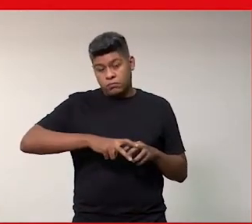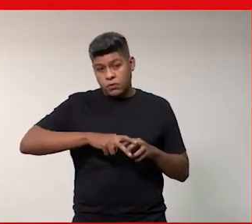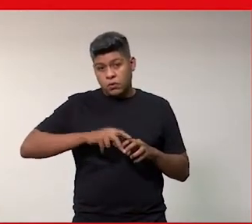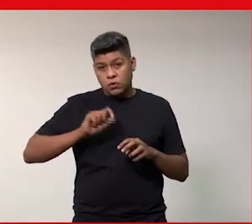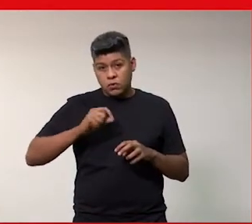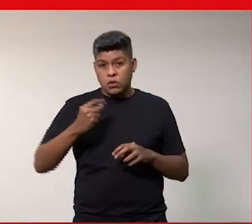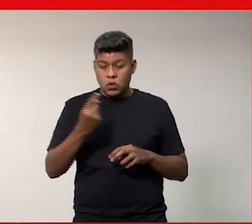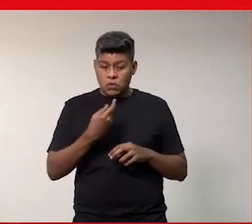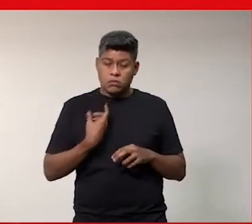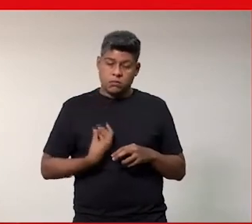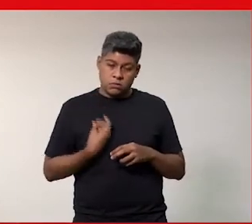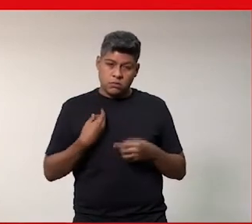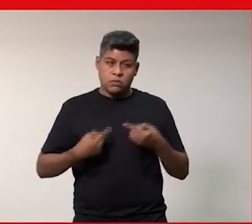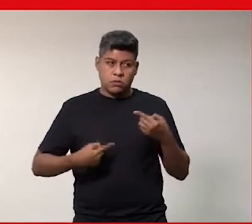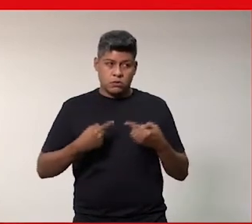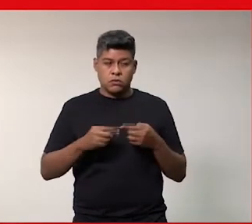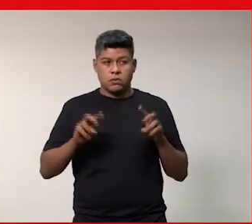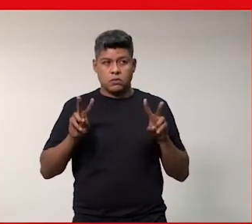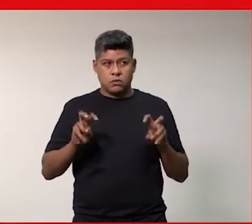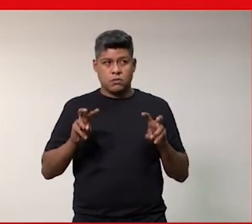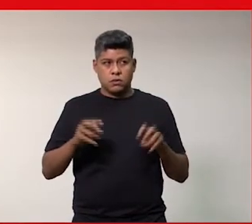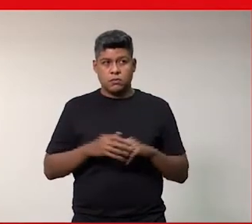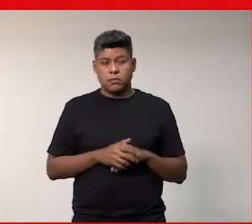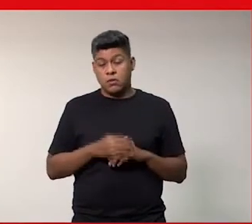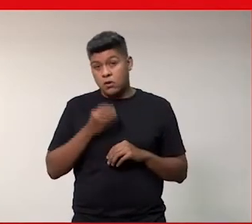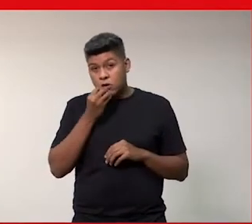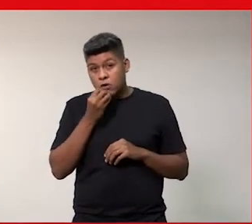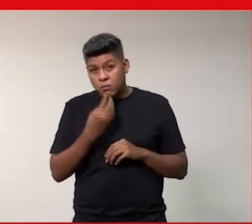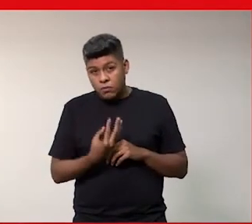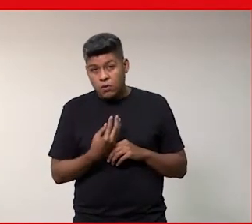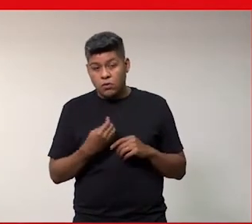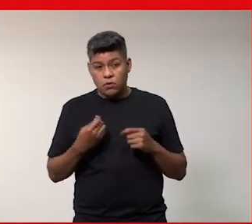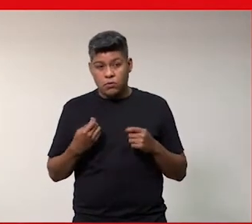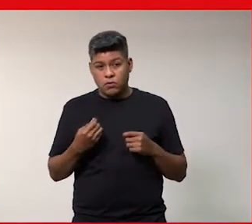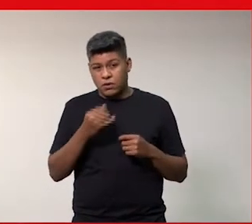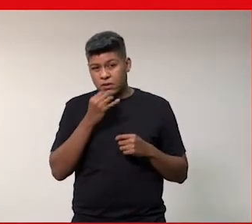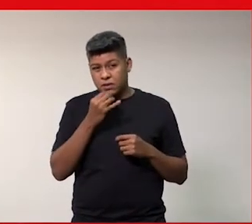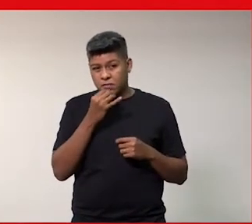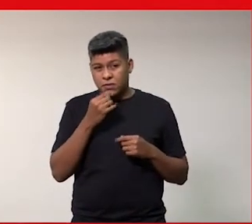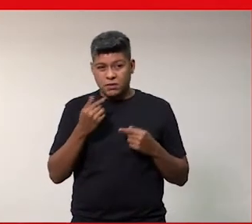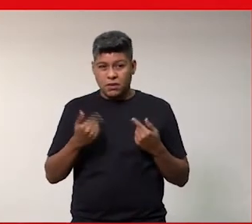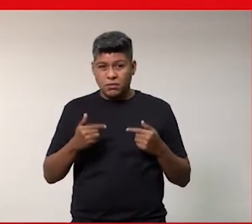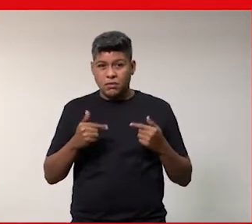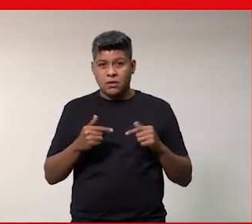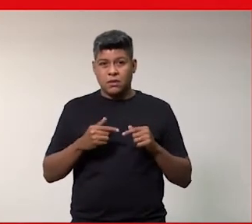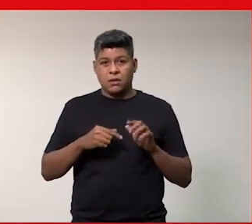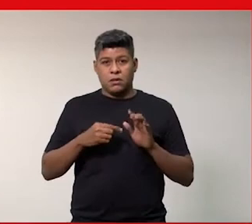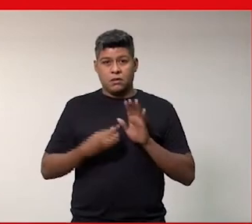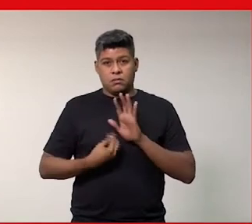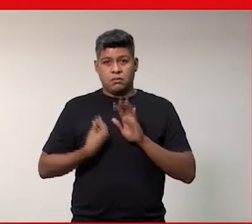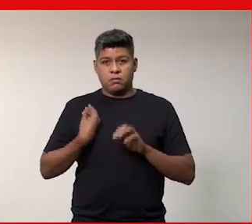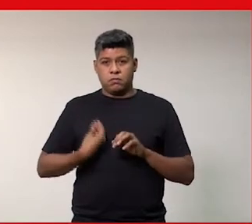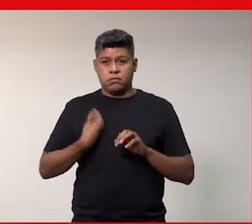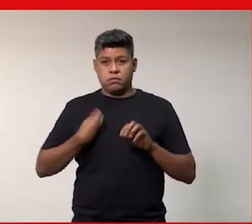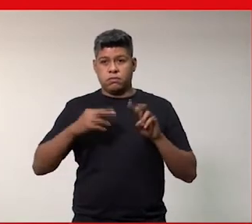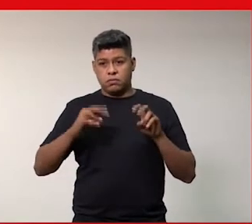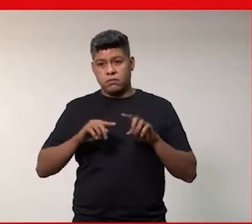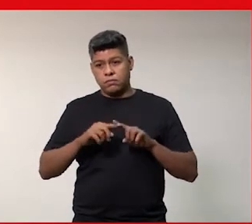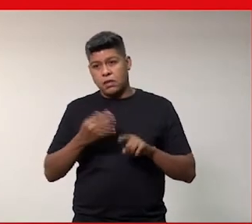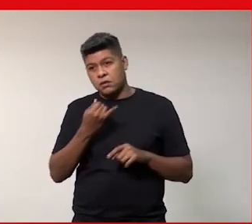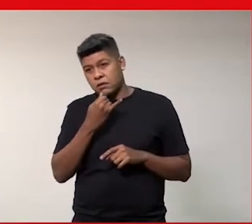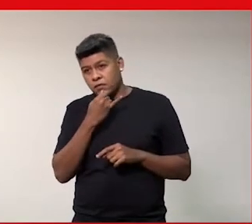que nós estamos aqui discutindo esse tema seria bom se nós não precisássemos ter esse painel e estarmos tratando desse assunto mas